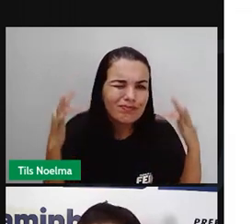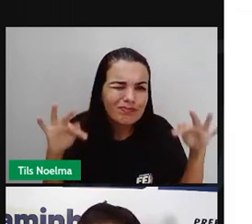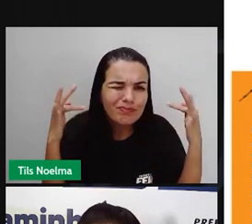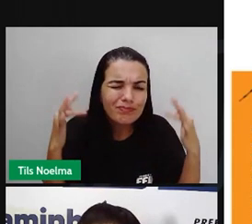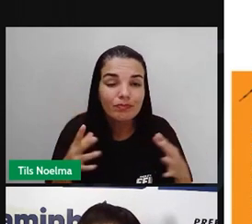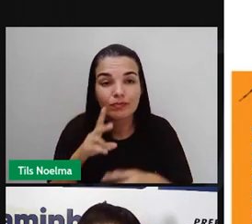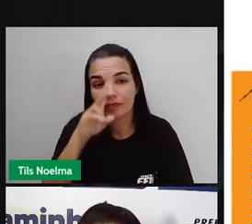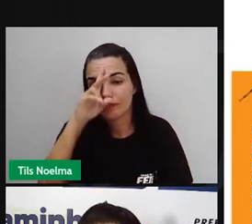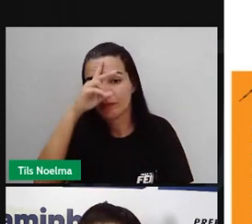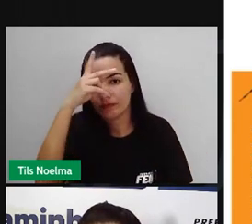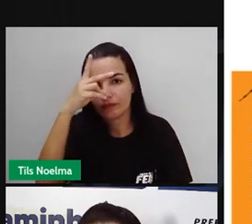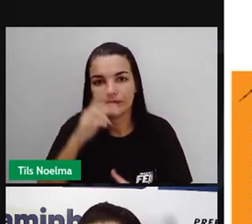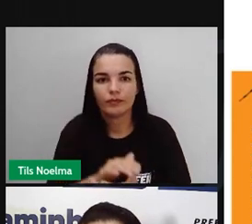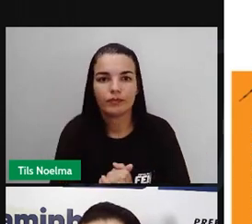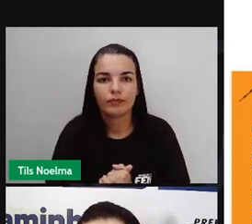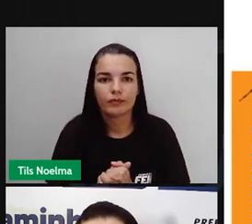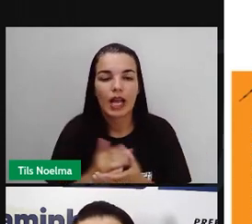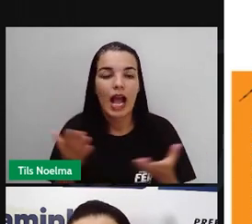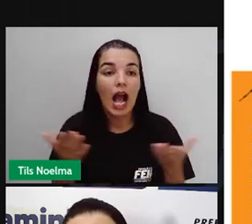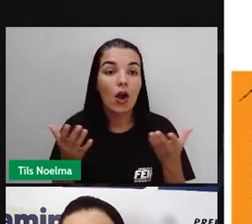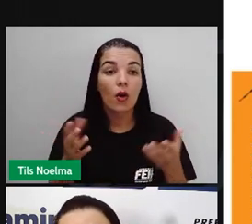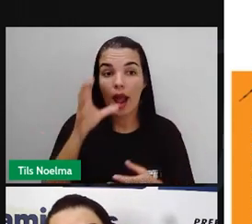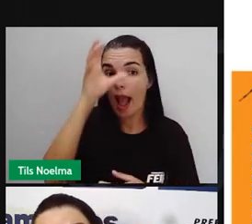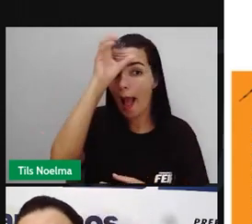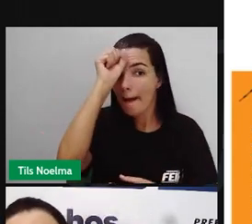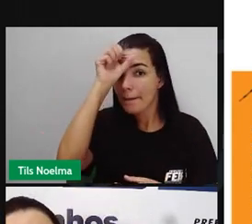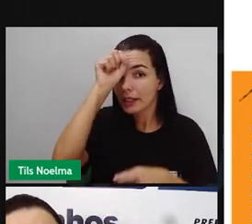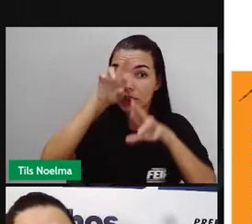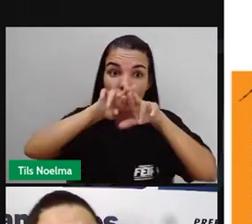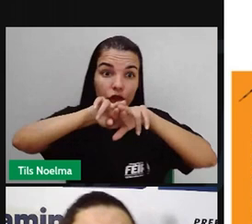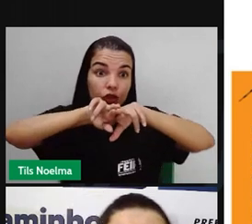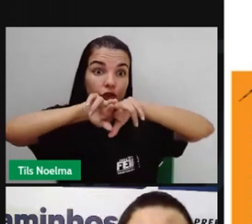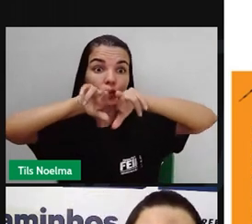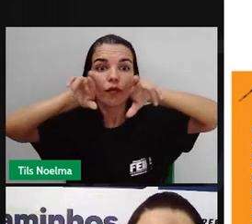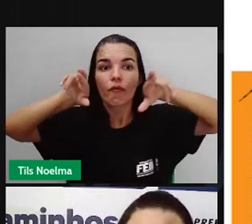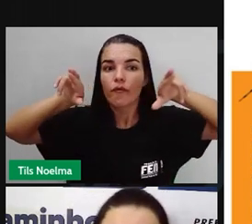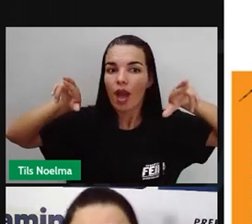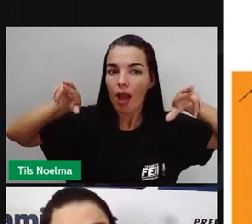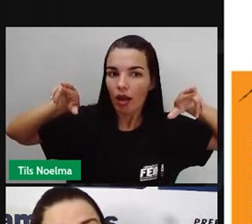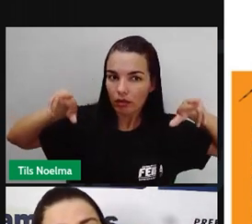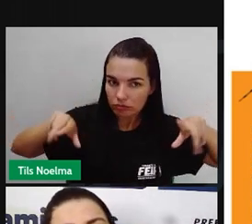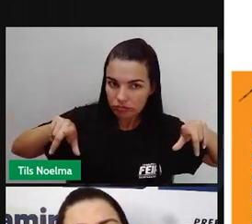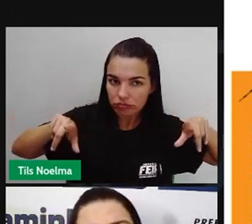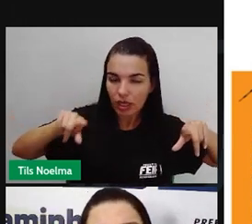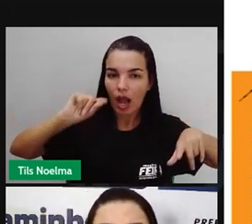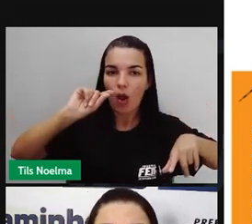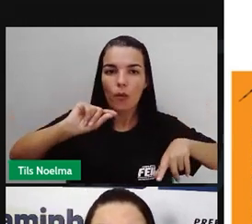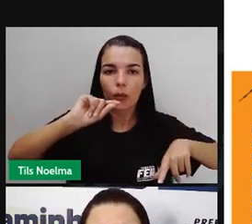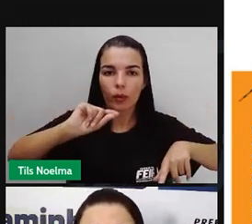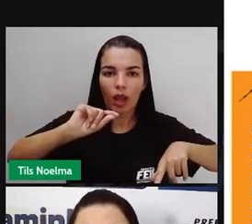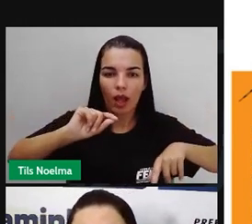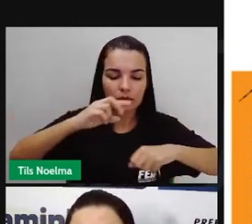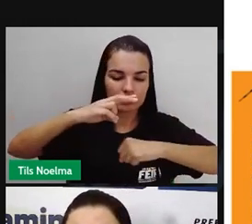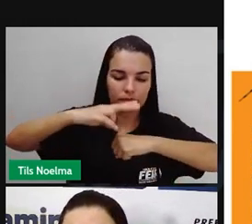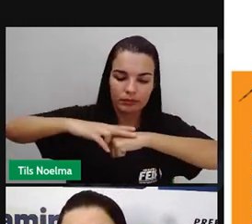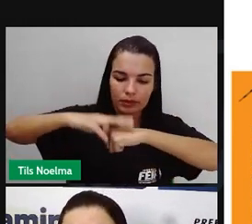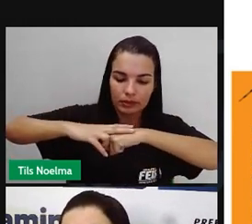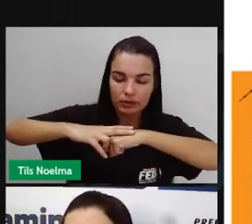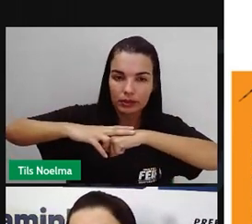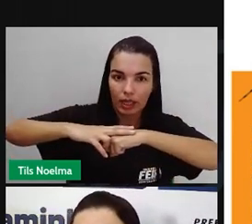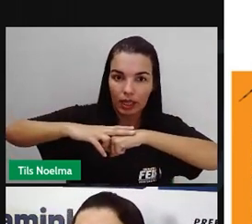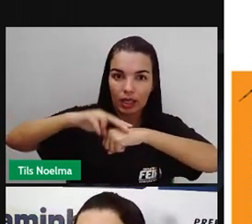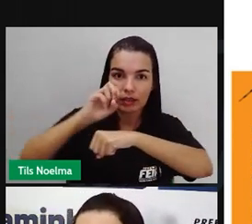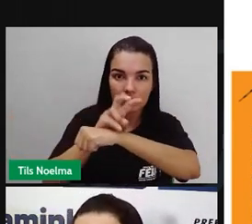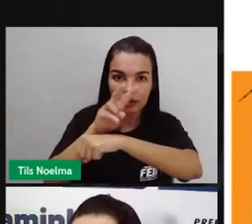chikungunya. E vamos aprender agora como a gente diferenciar a dengue da chikungunya e da